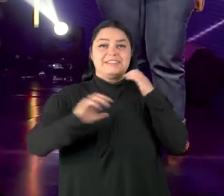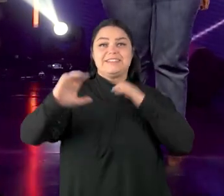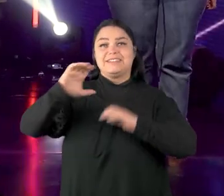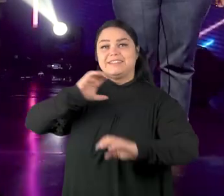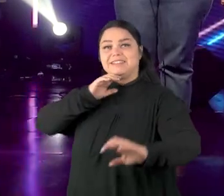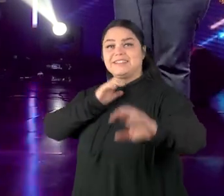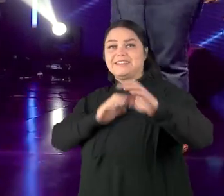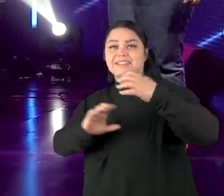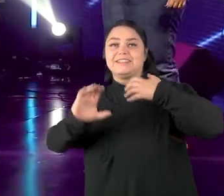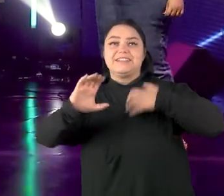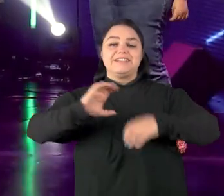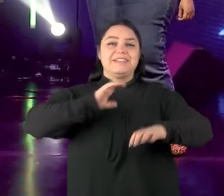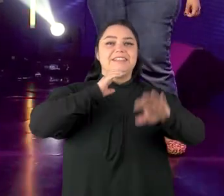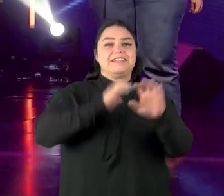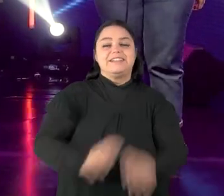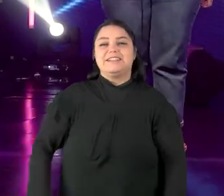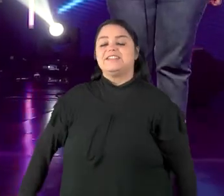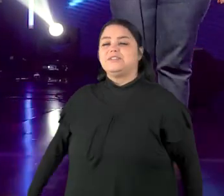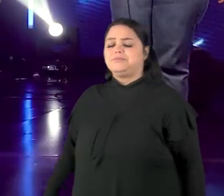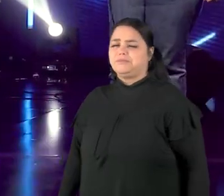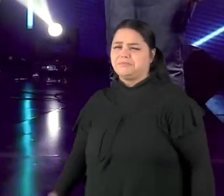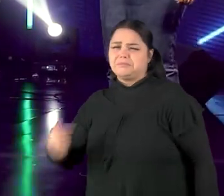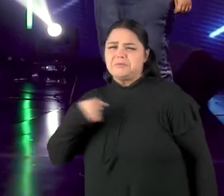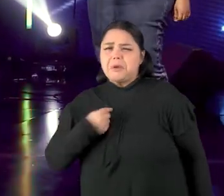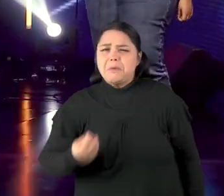pra sorrir e pra cantar.